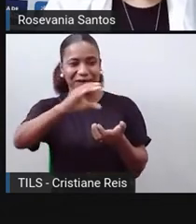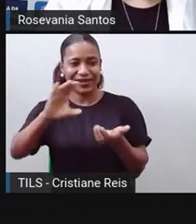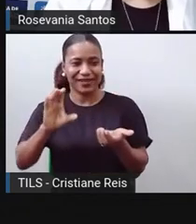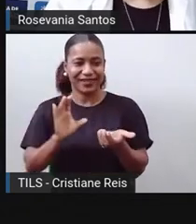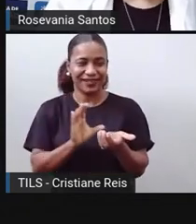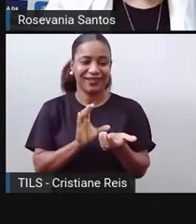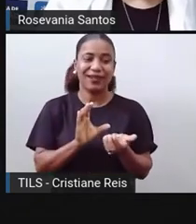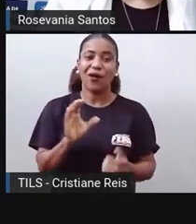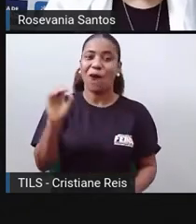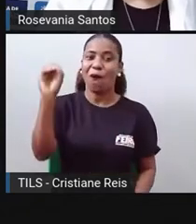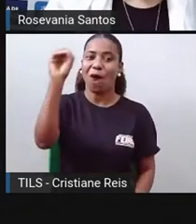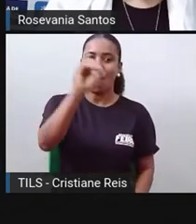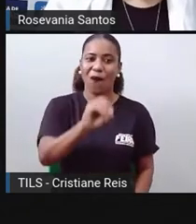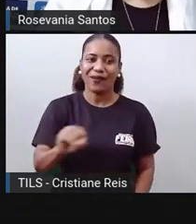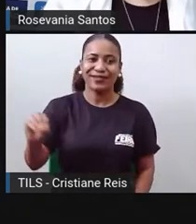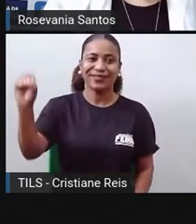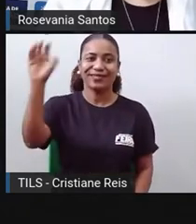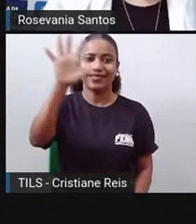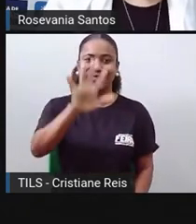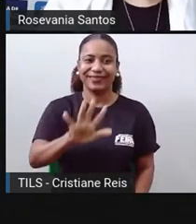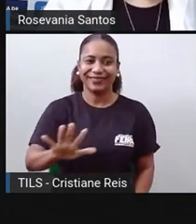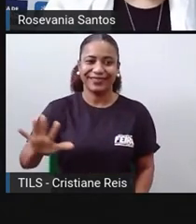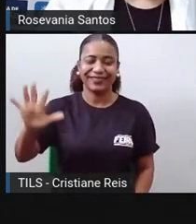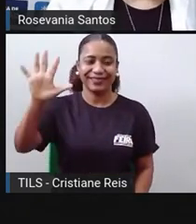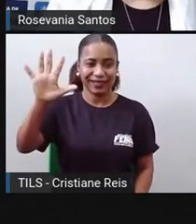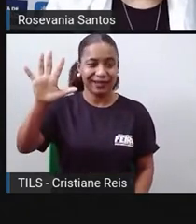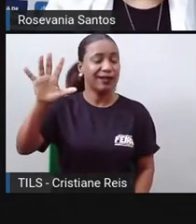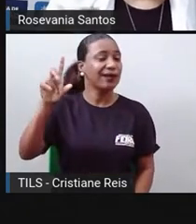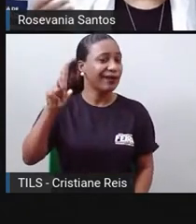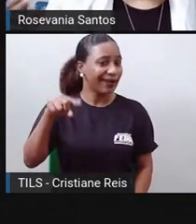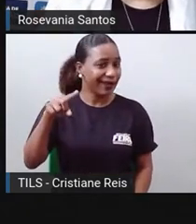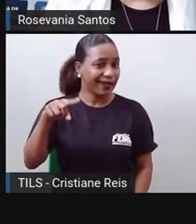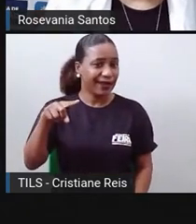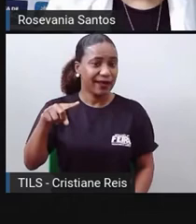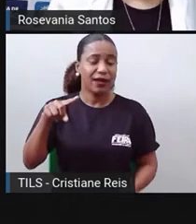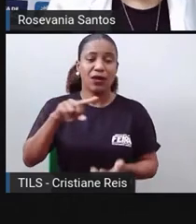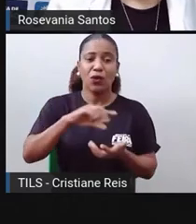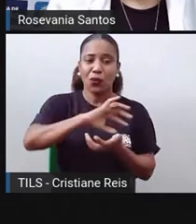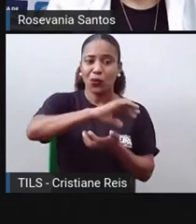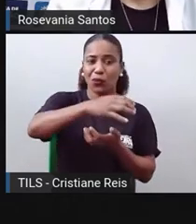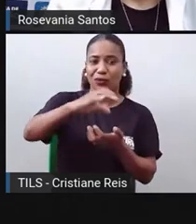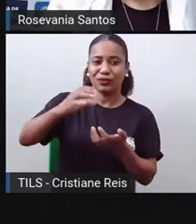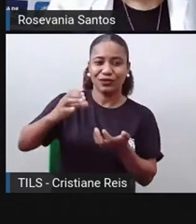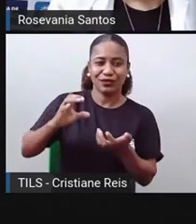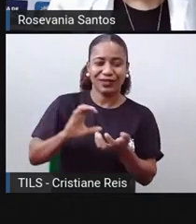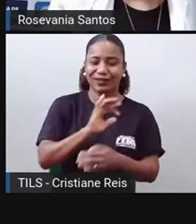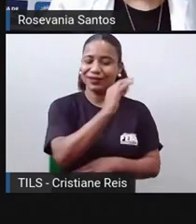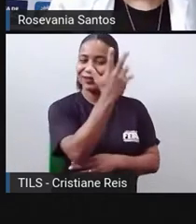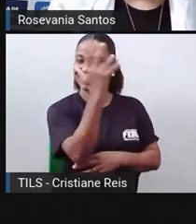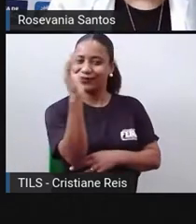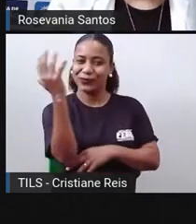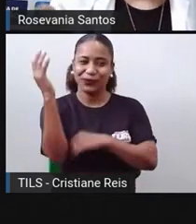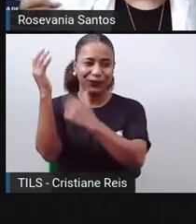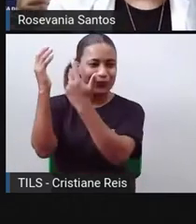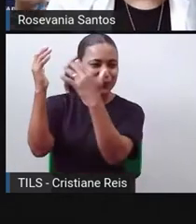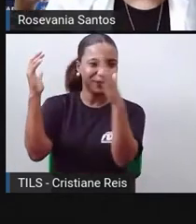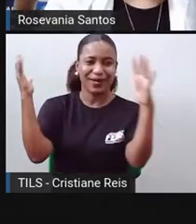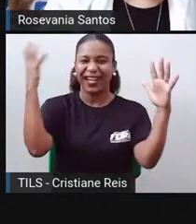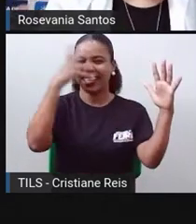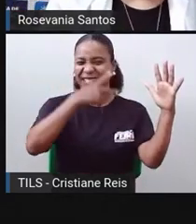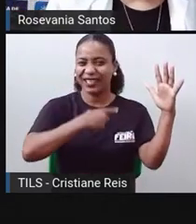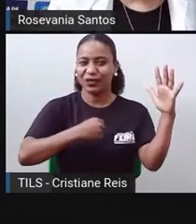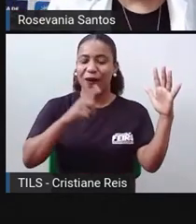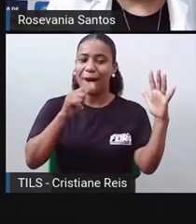Oceania, gente. É um continente cheio de coisas diferentes, de paisagens maravilhosas, de praias